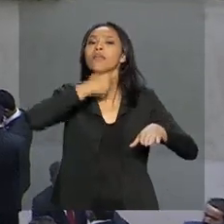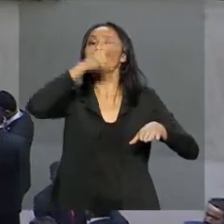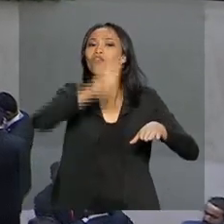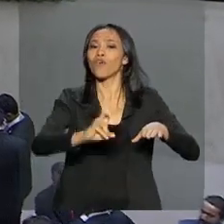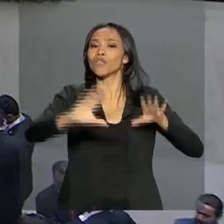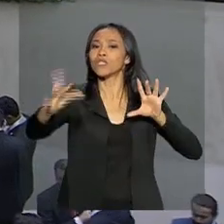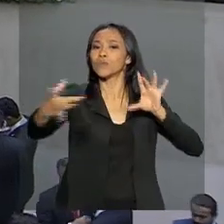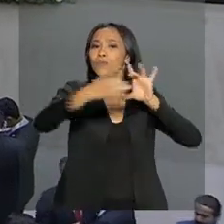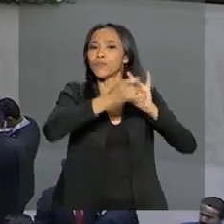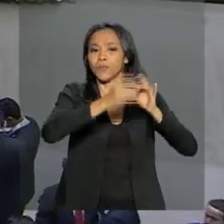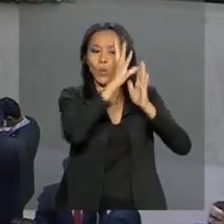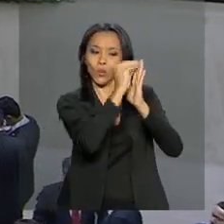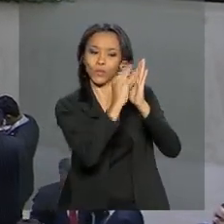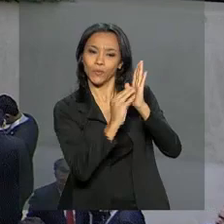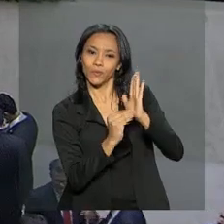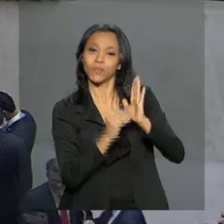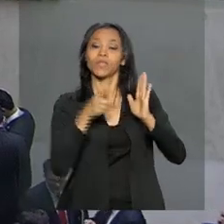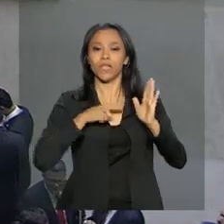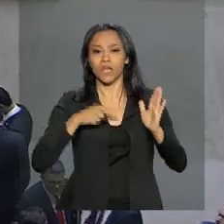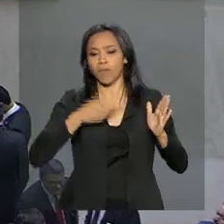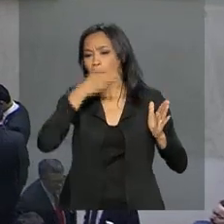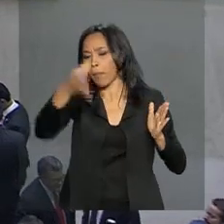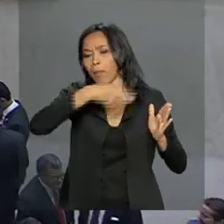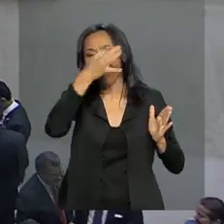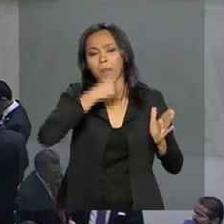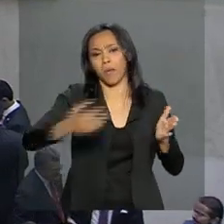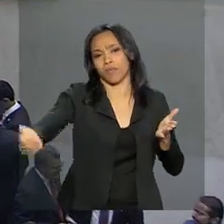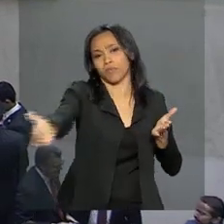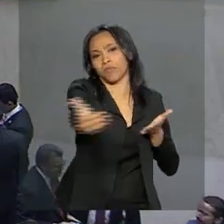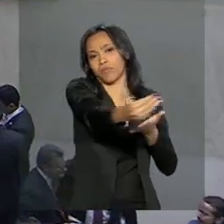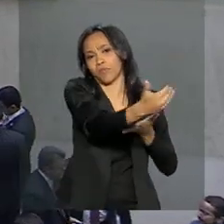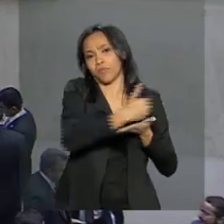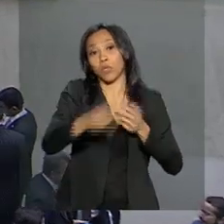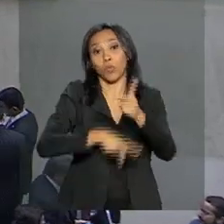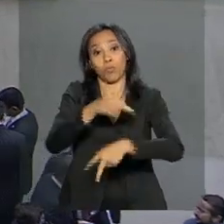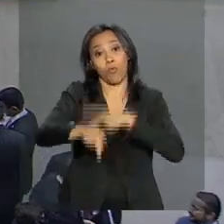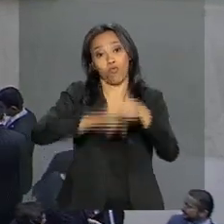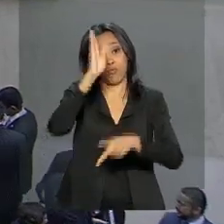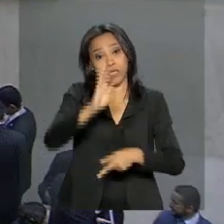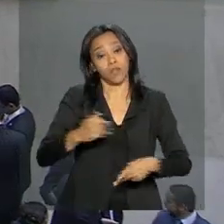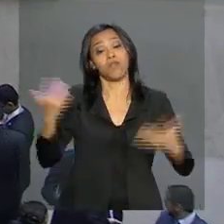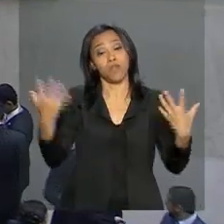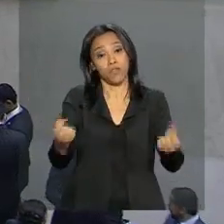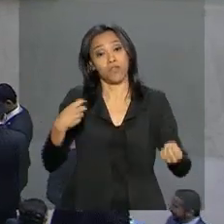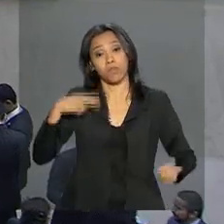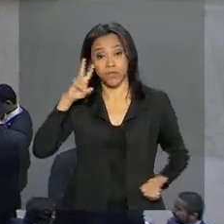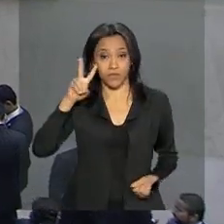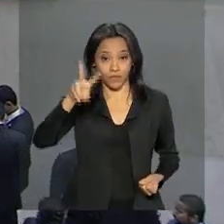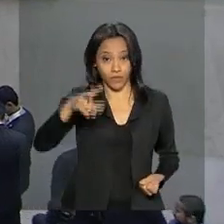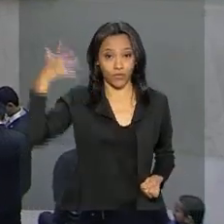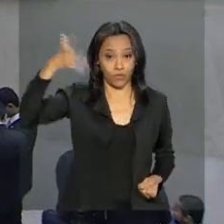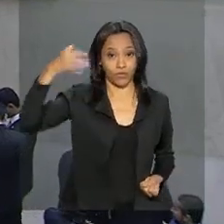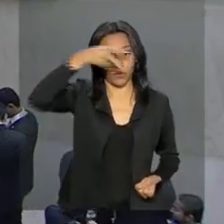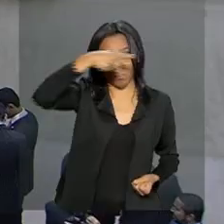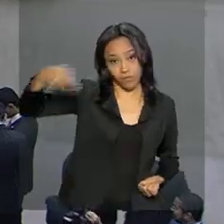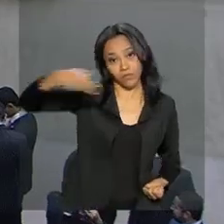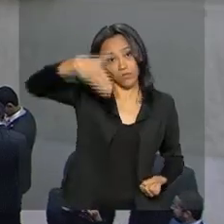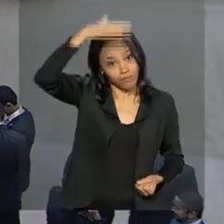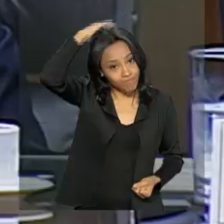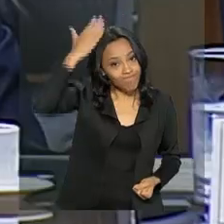conteúdo, já que recebeu contribuições de todos os brasileiros. Vamos assistir agora a fala do presidente Michel Temer.